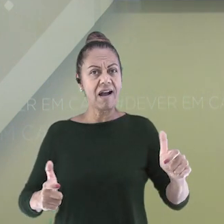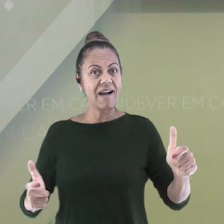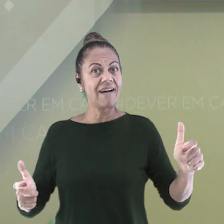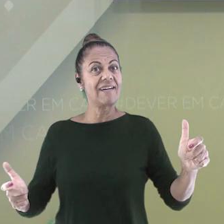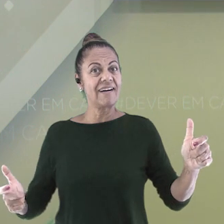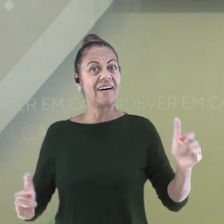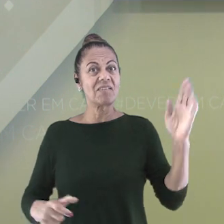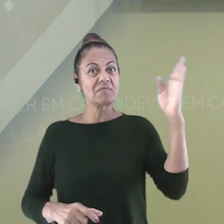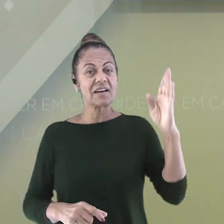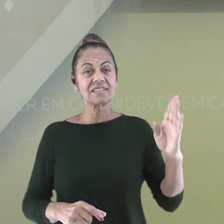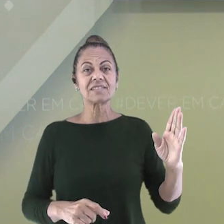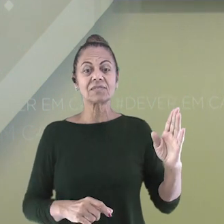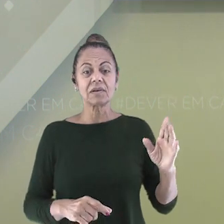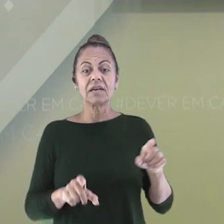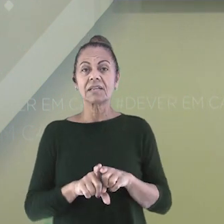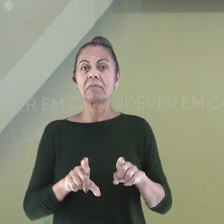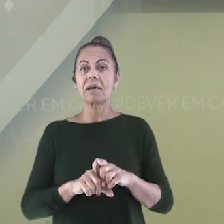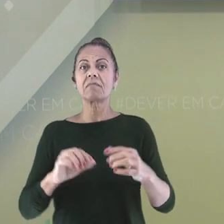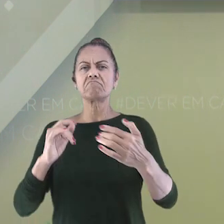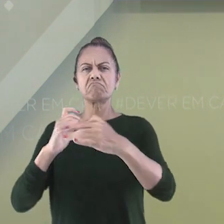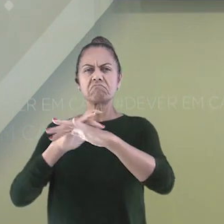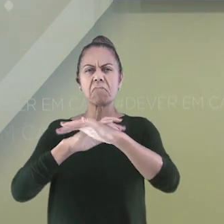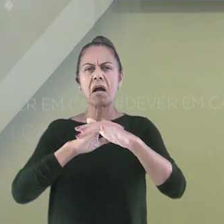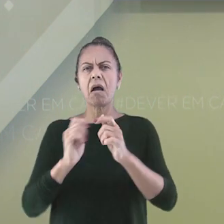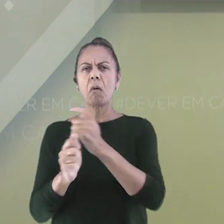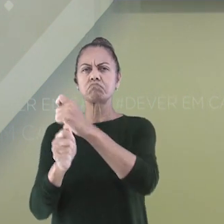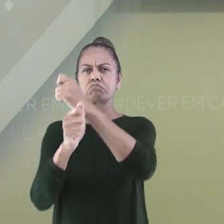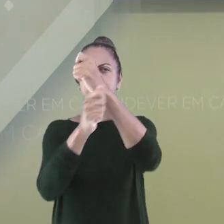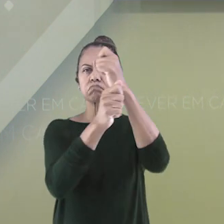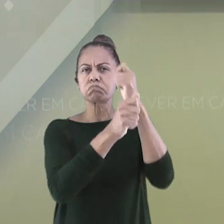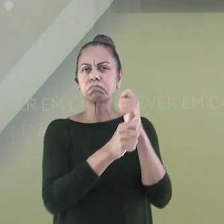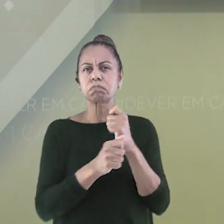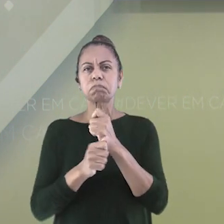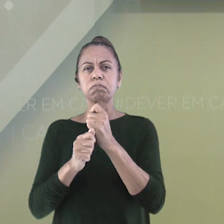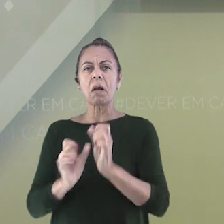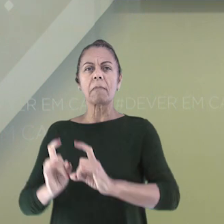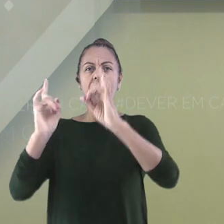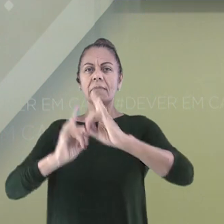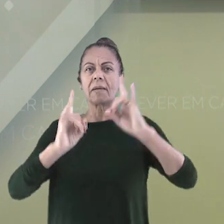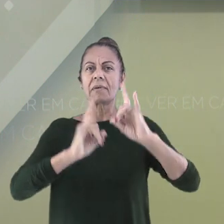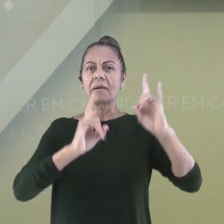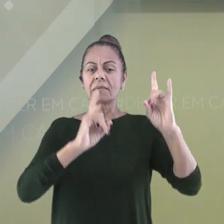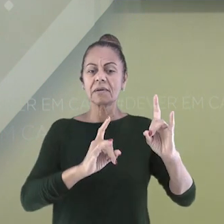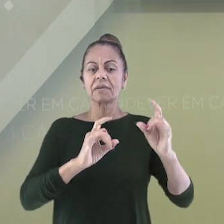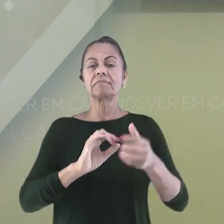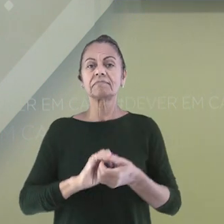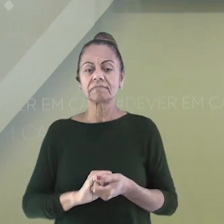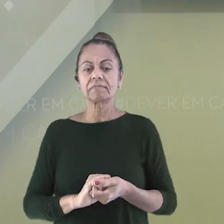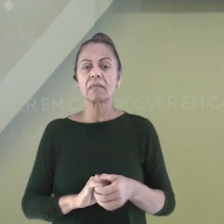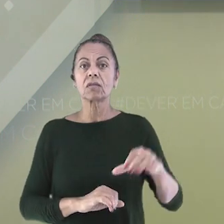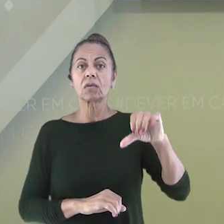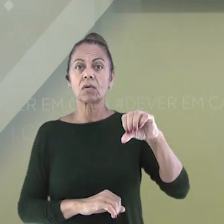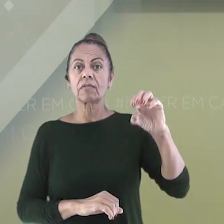mais urbanizada. A maior parte da população nessa região mora em área urbana. Cerca de 90